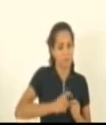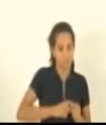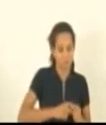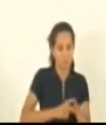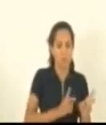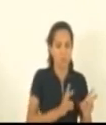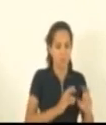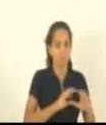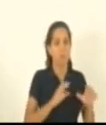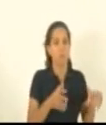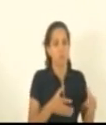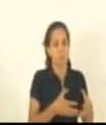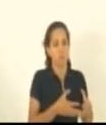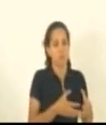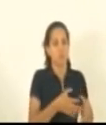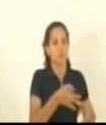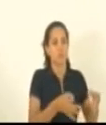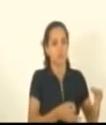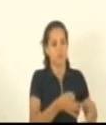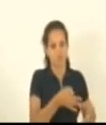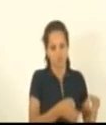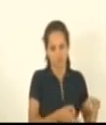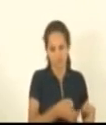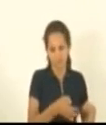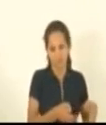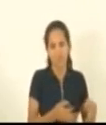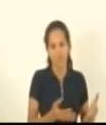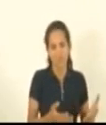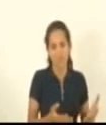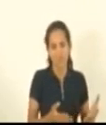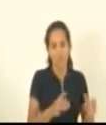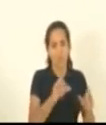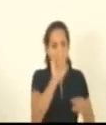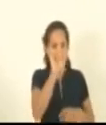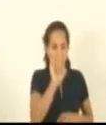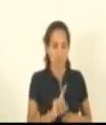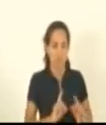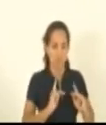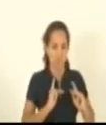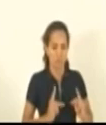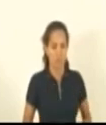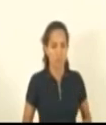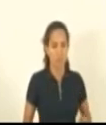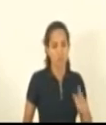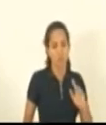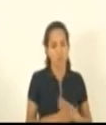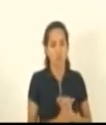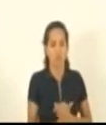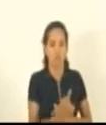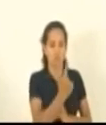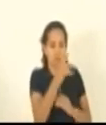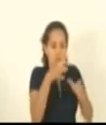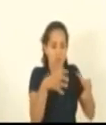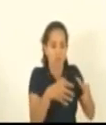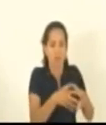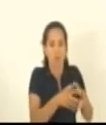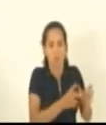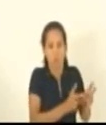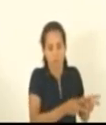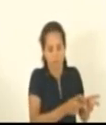pela comissão de justiça e assim direitos humanos serão apenas uma comissão o